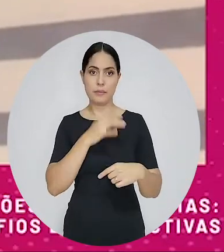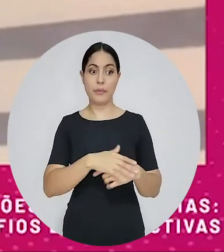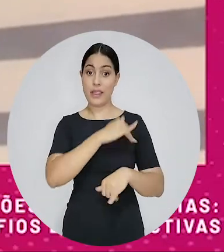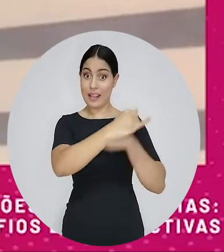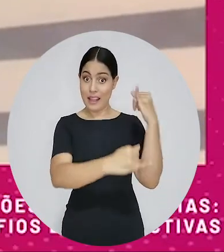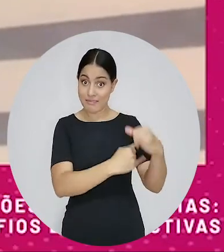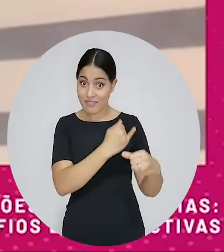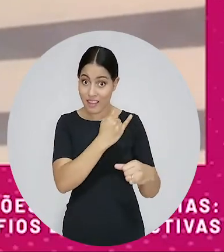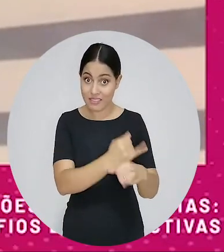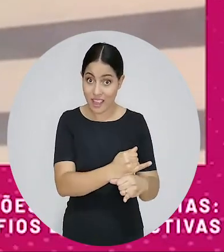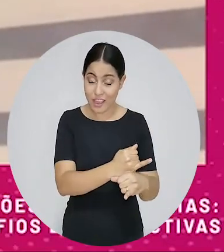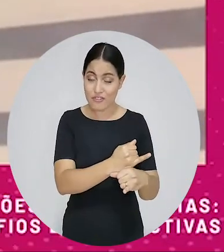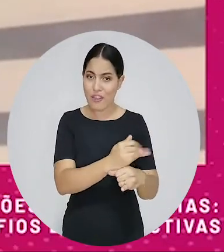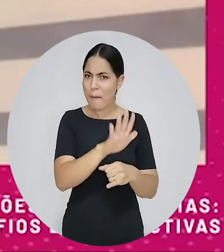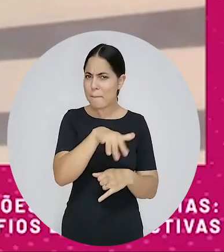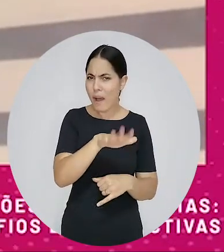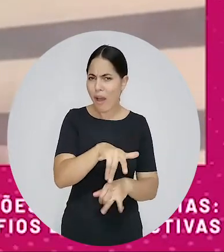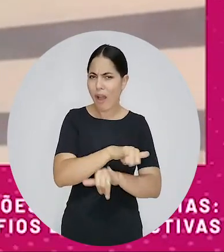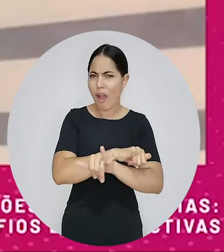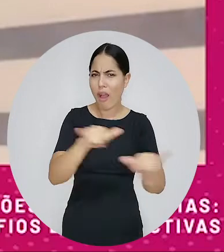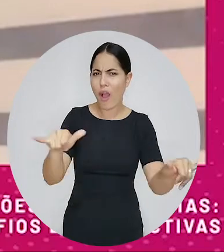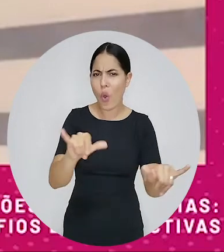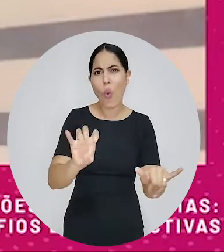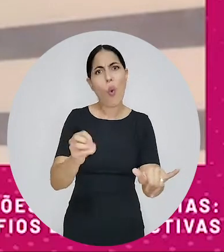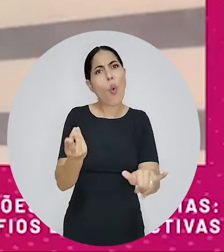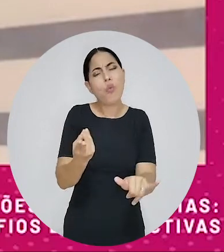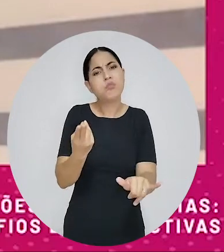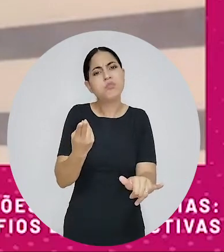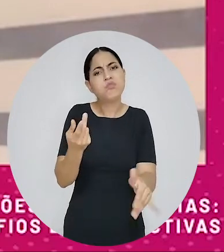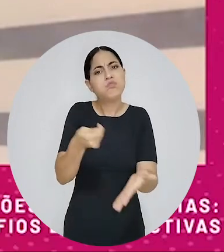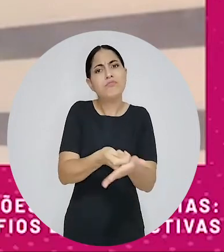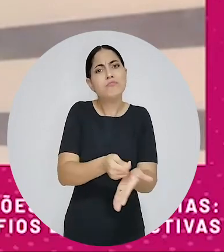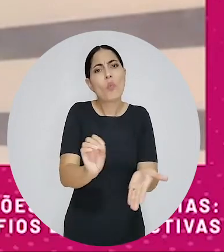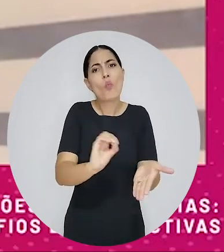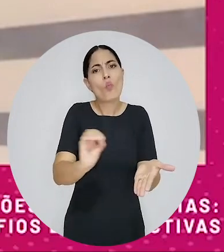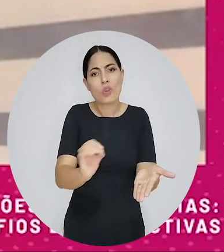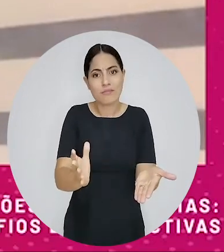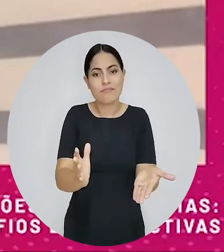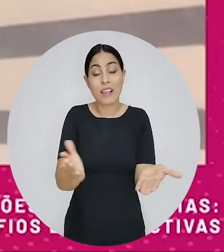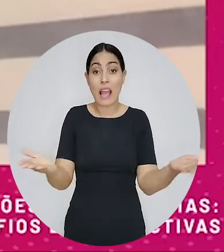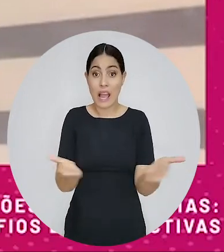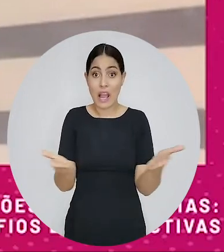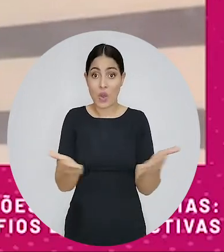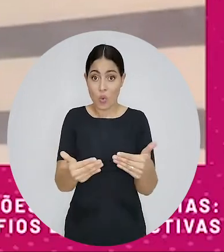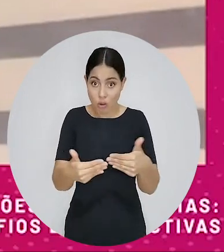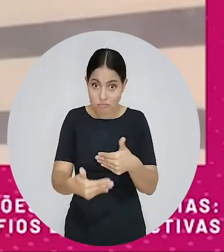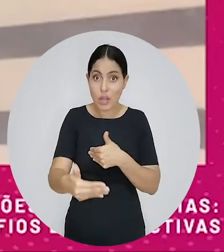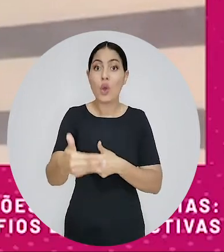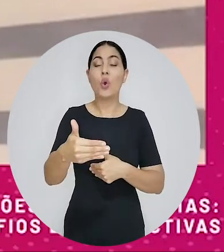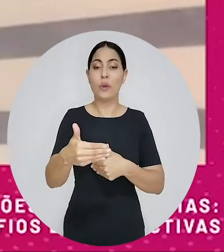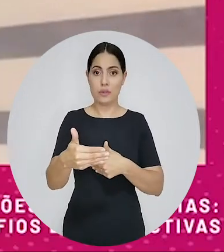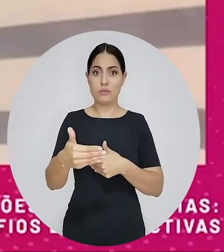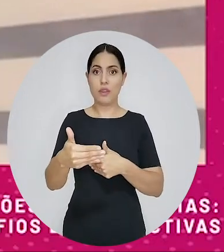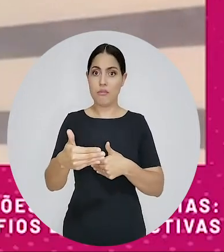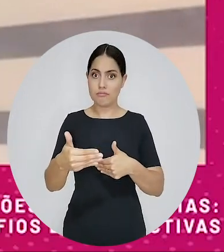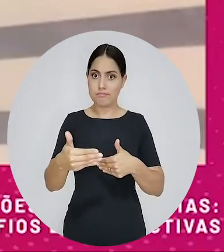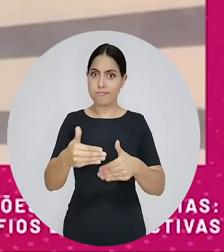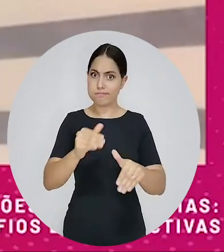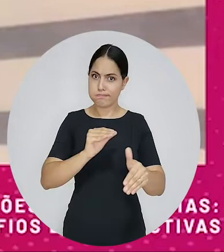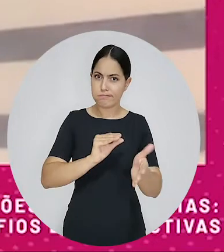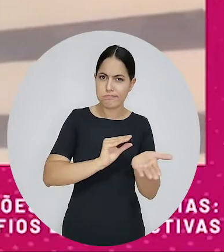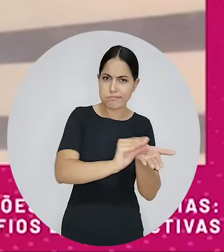às vezes, ela custa muito pouco ou nada. A gente tem o impulsionamento que passou a ser permitido há pouco tempo na